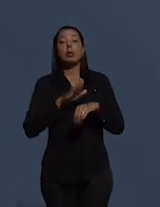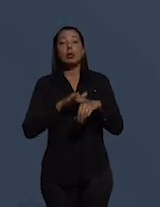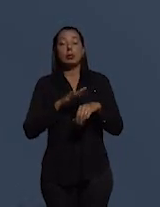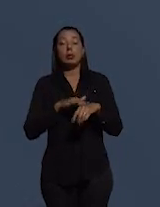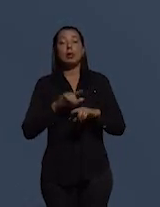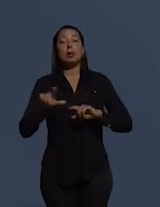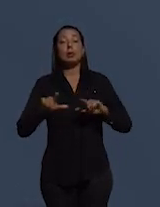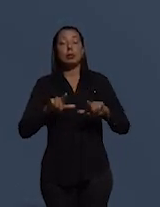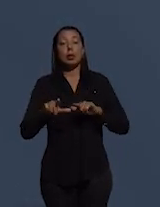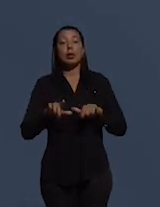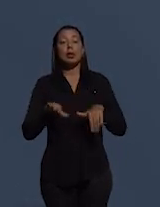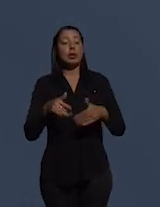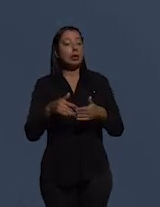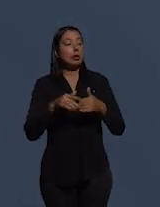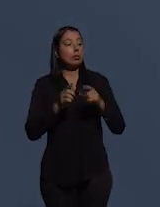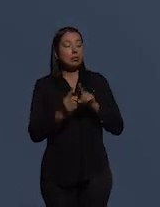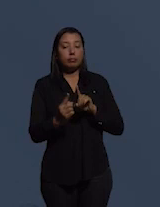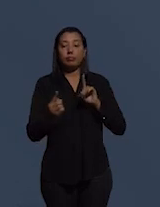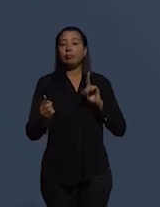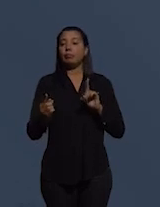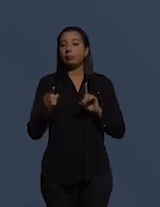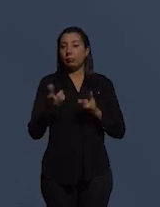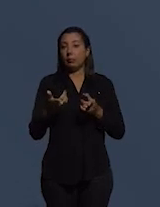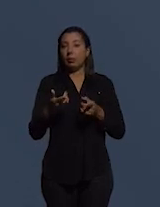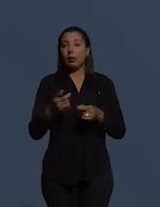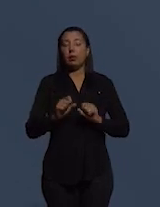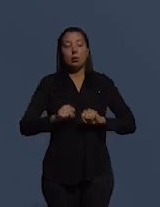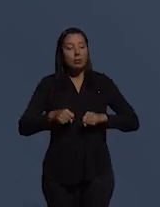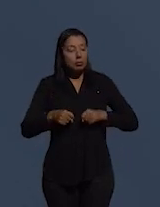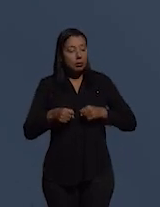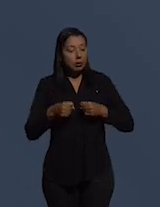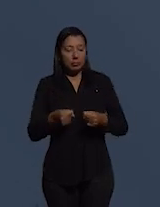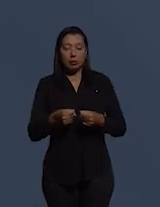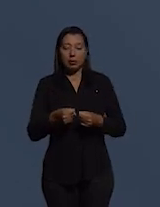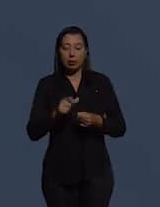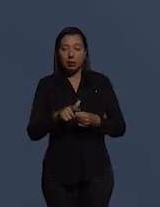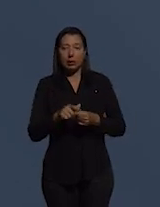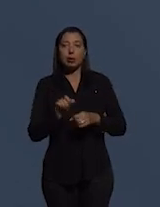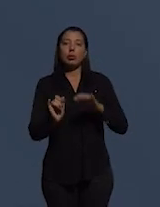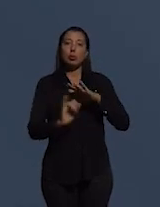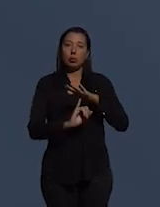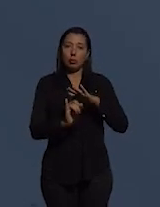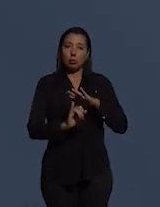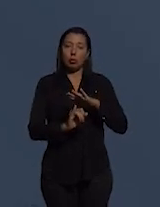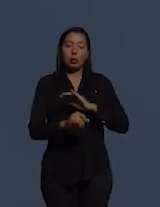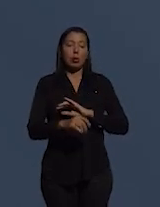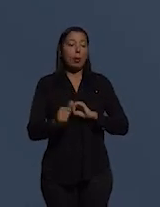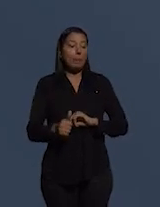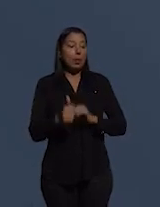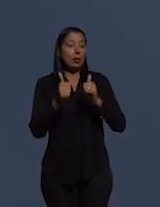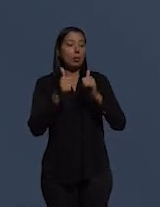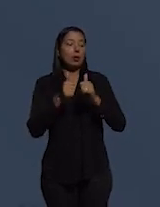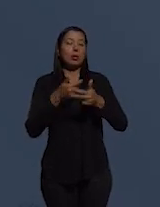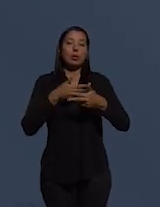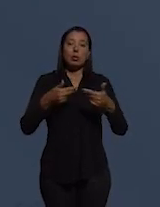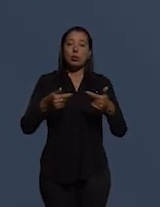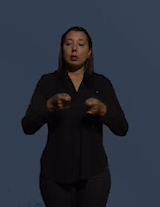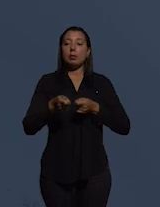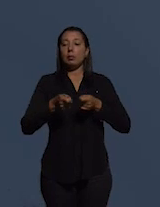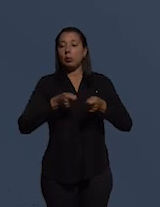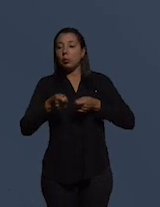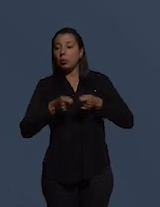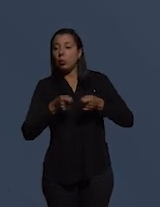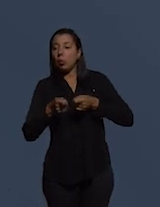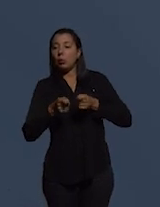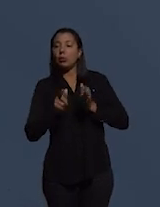trabalhar no sem descanso, para o fortalecimento institucional, o aprimoramento dos mecanismos de controle